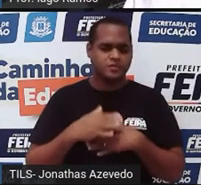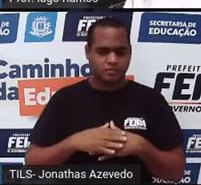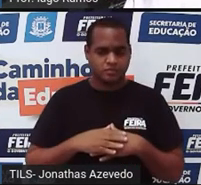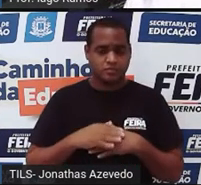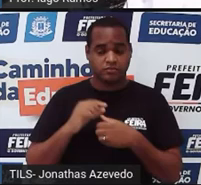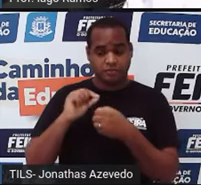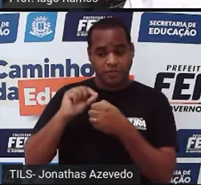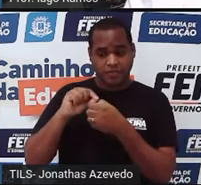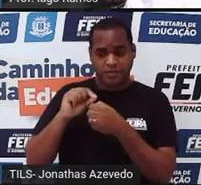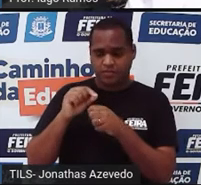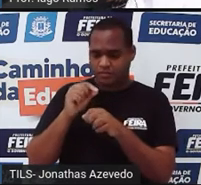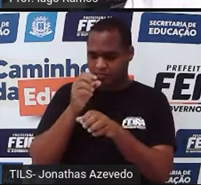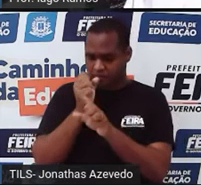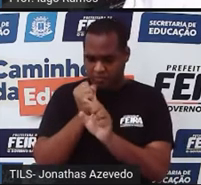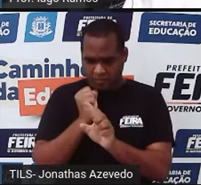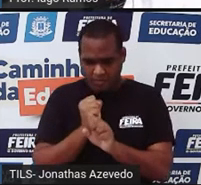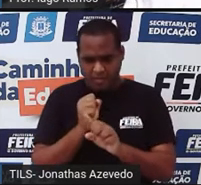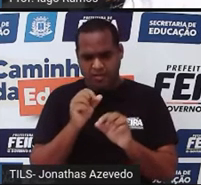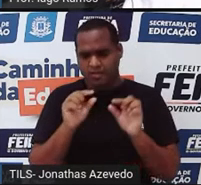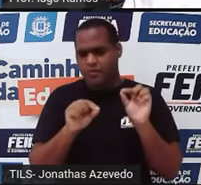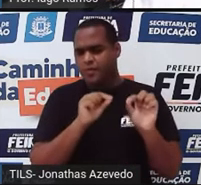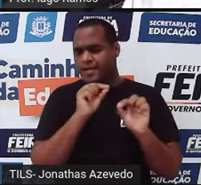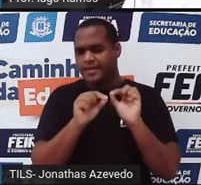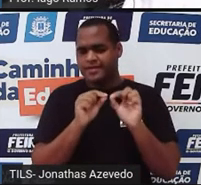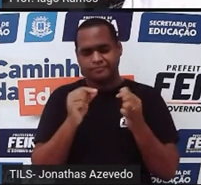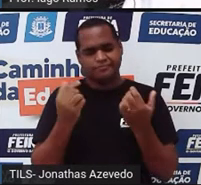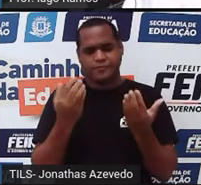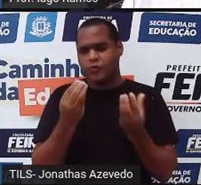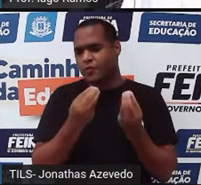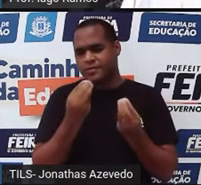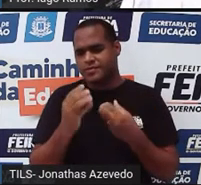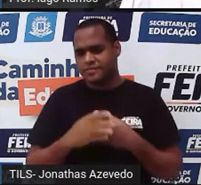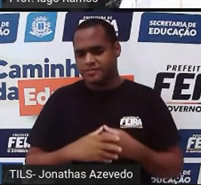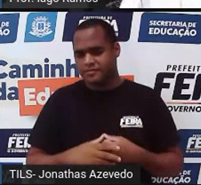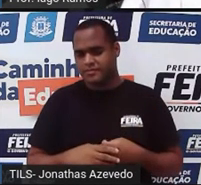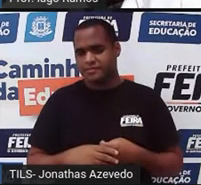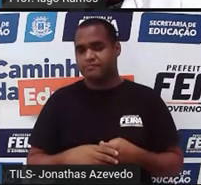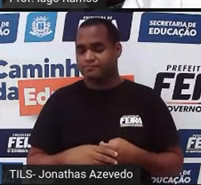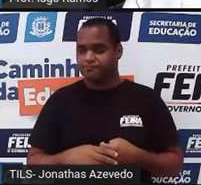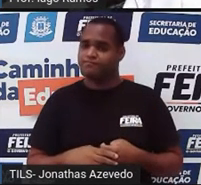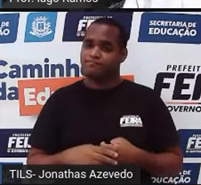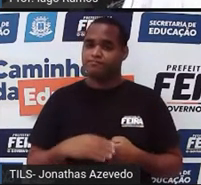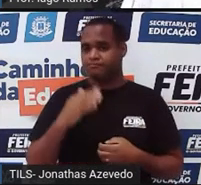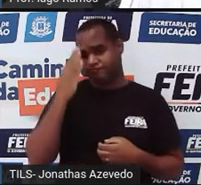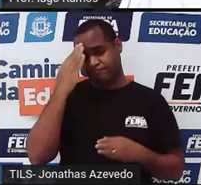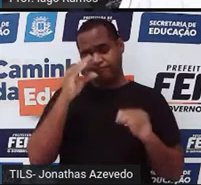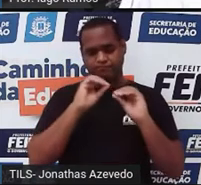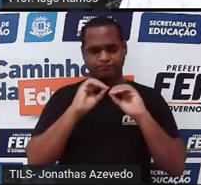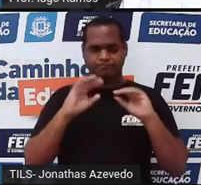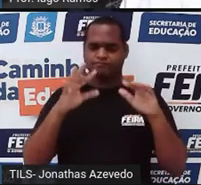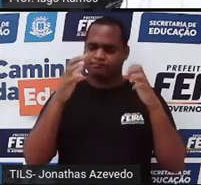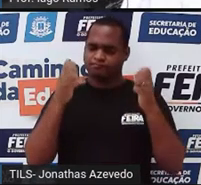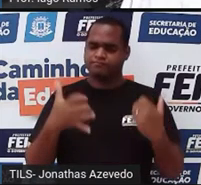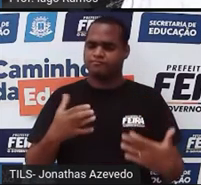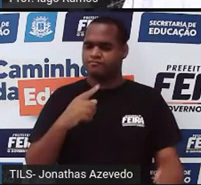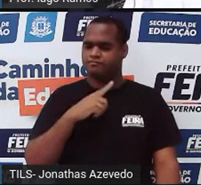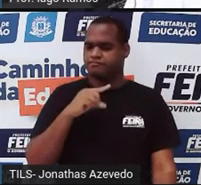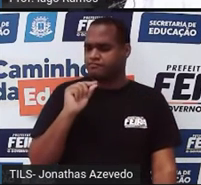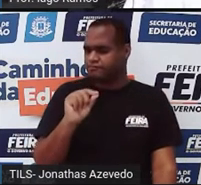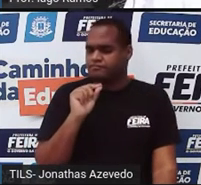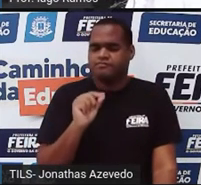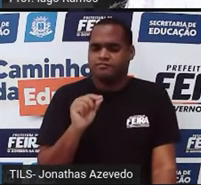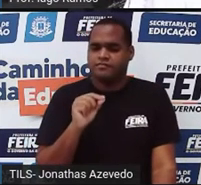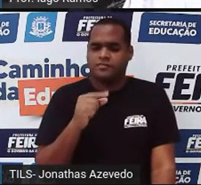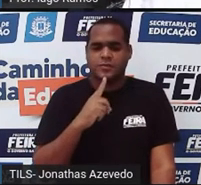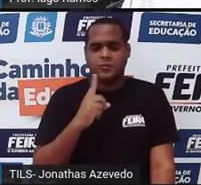Por que que contar? Por que que surgiu esse negócio de contar? Tá? Claro que não é como a gente